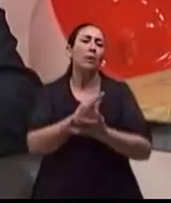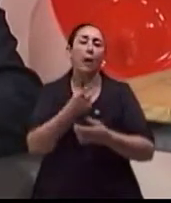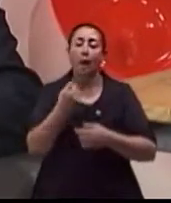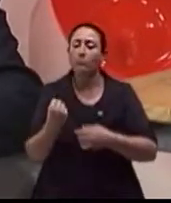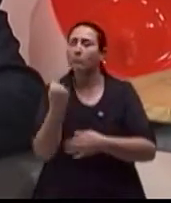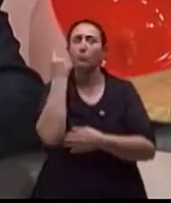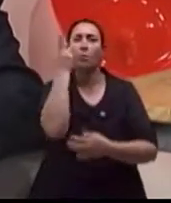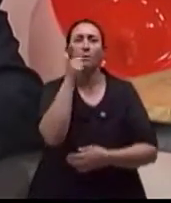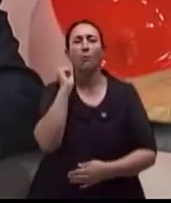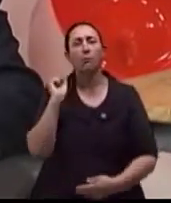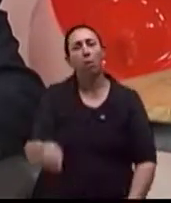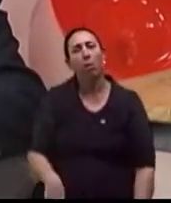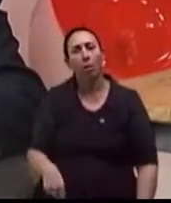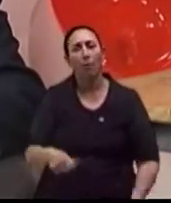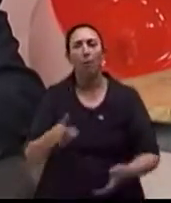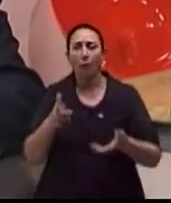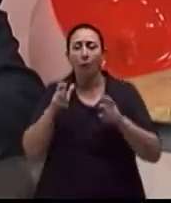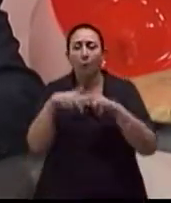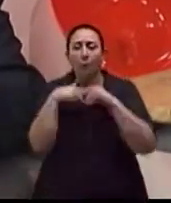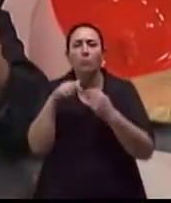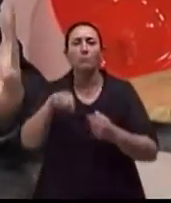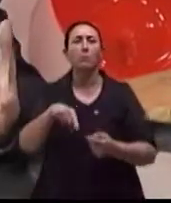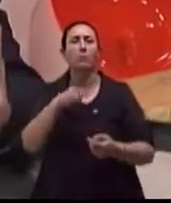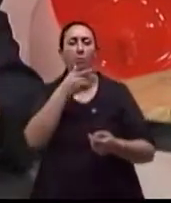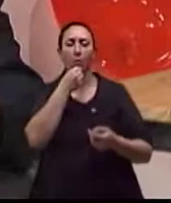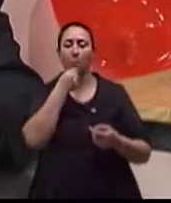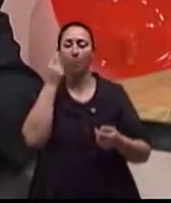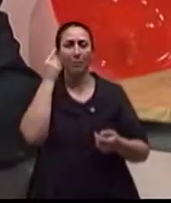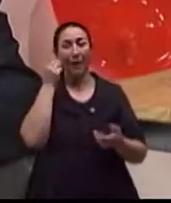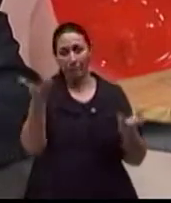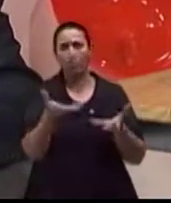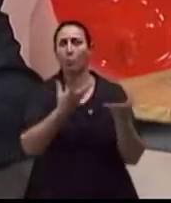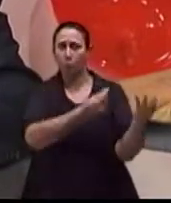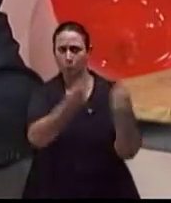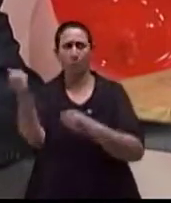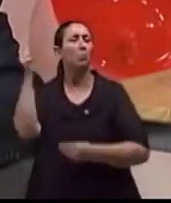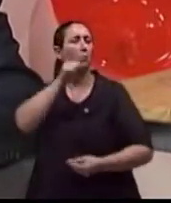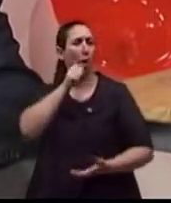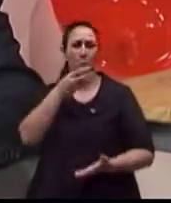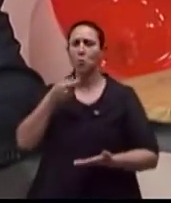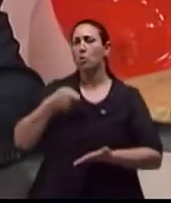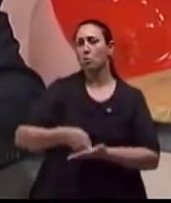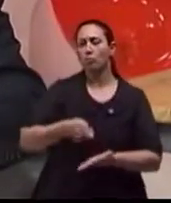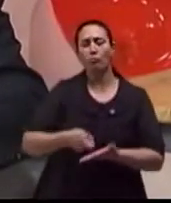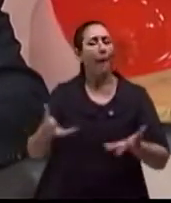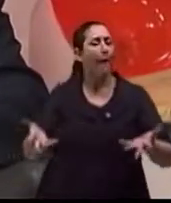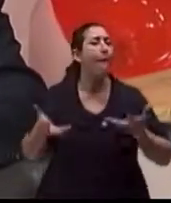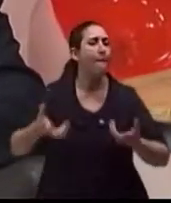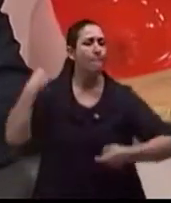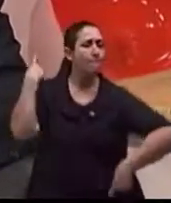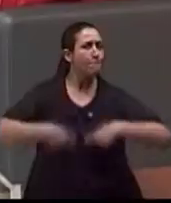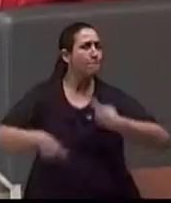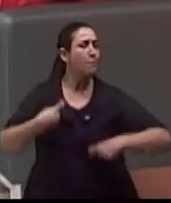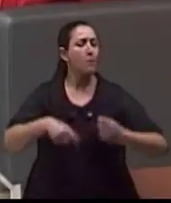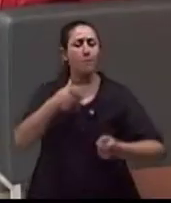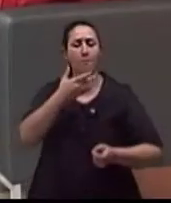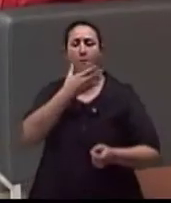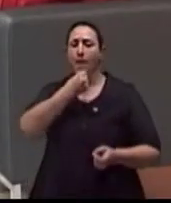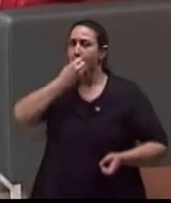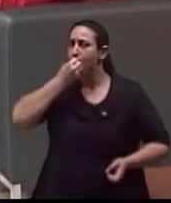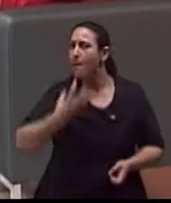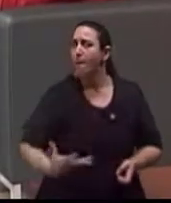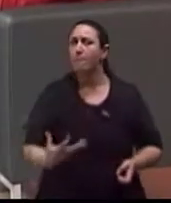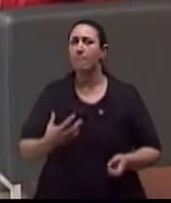vai acontecer. A rigidez não vai ser suficiente. Hoje em dia, as mulheres estão exigentes. Elas querem um resultado.